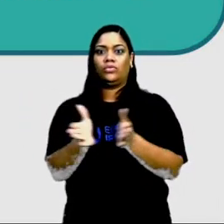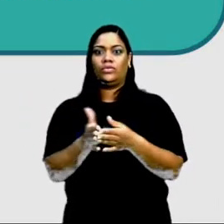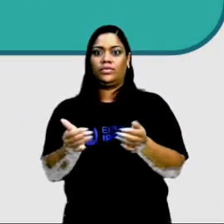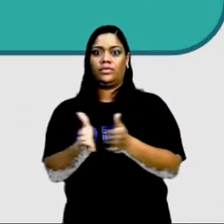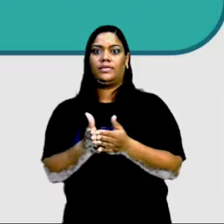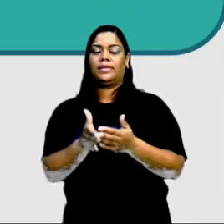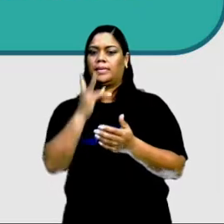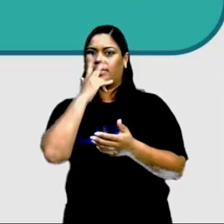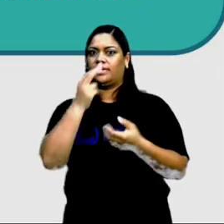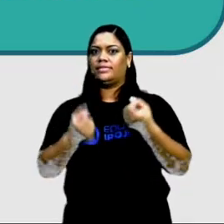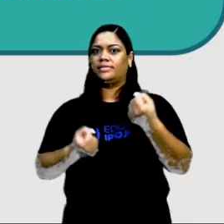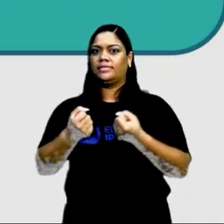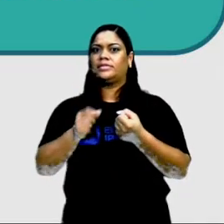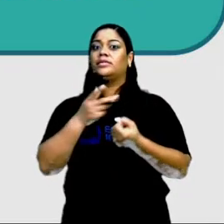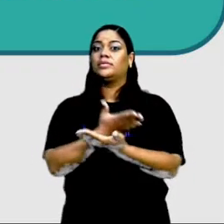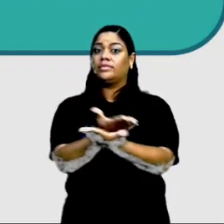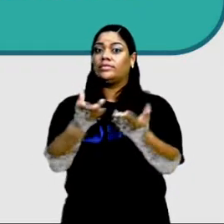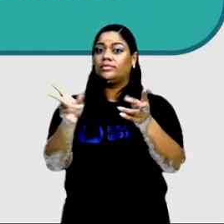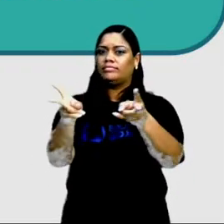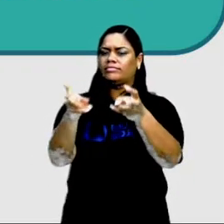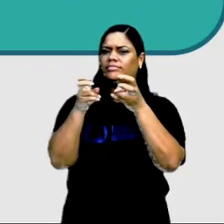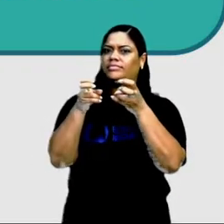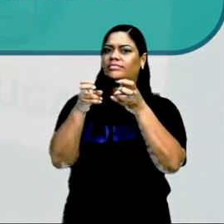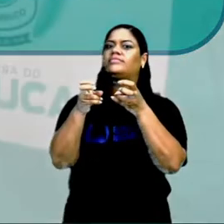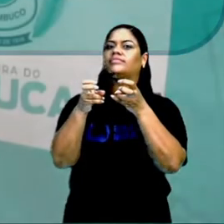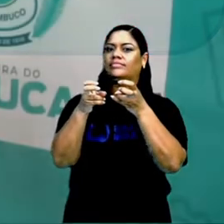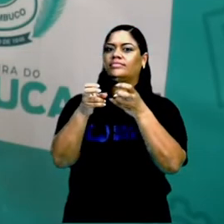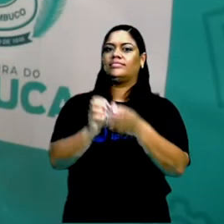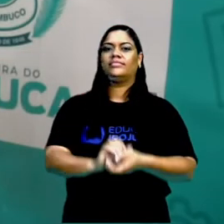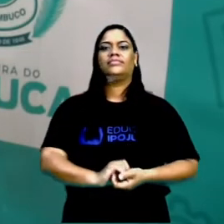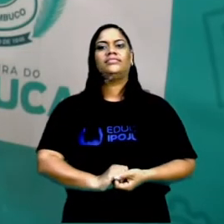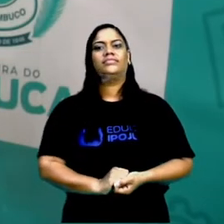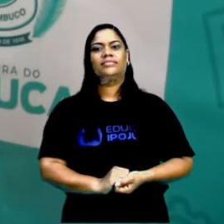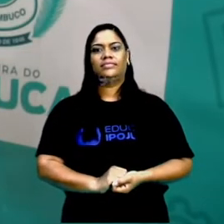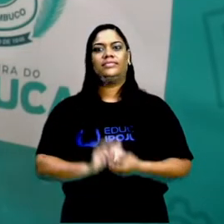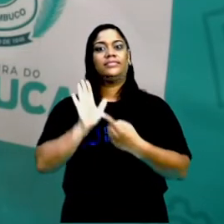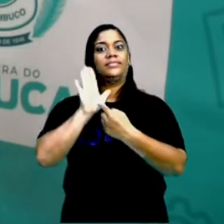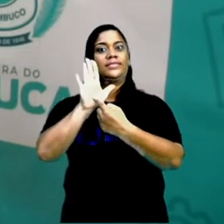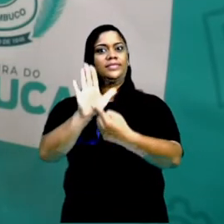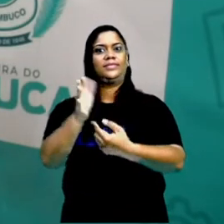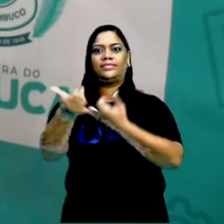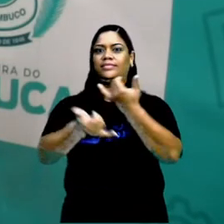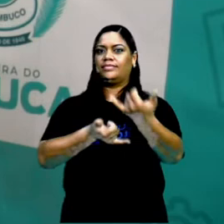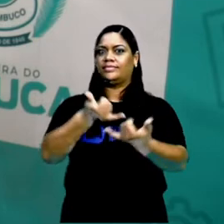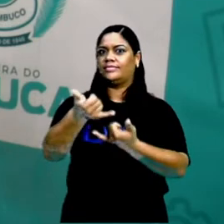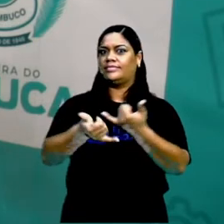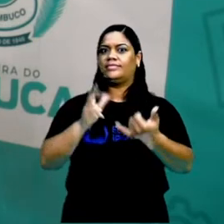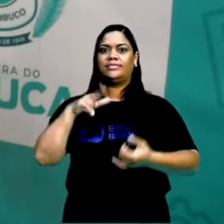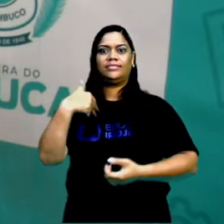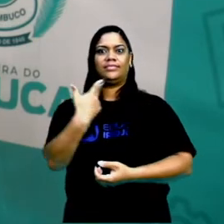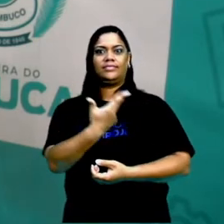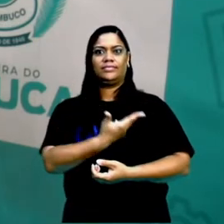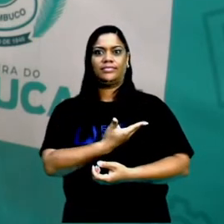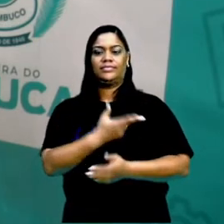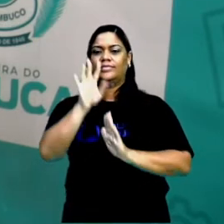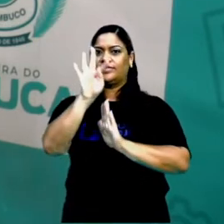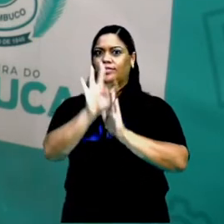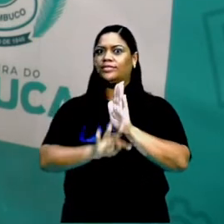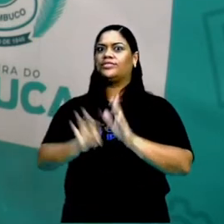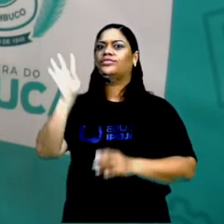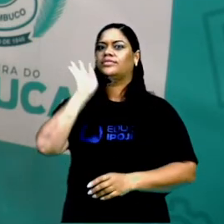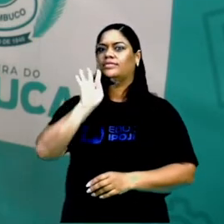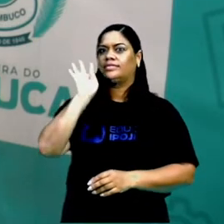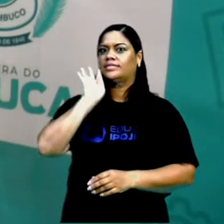fosse dirigir, para você prestar atenção. É o foco. Então, ele faz aí essa brincadeira com a gente. Deixa o texto bem